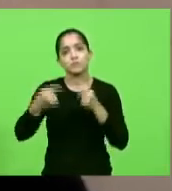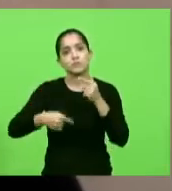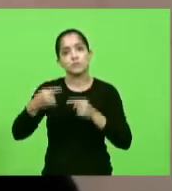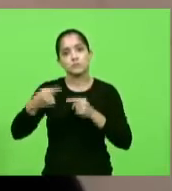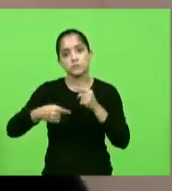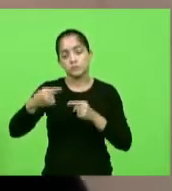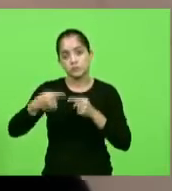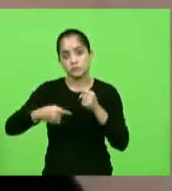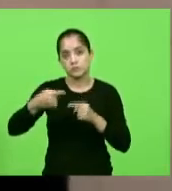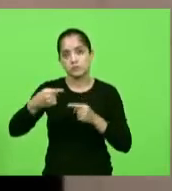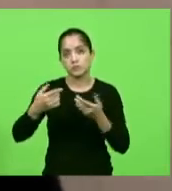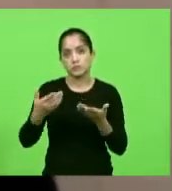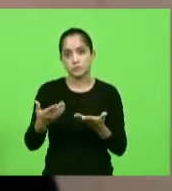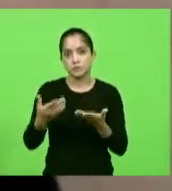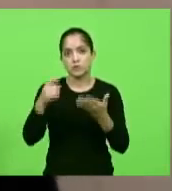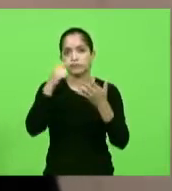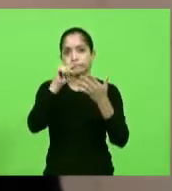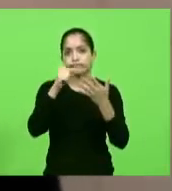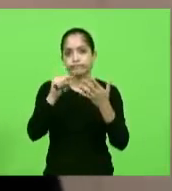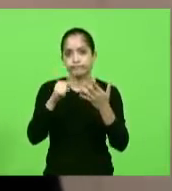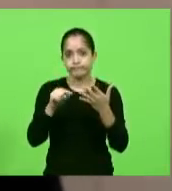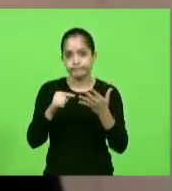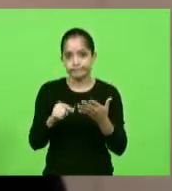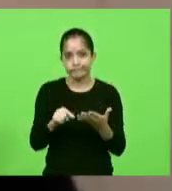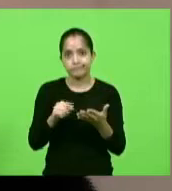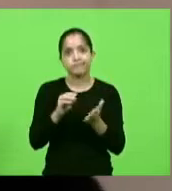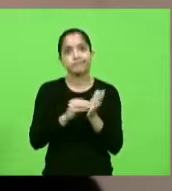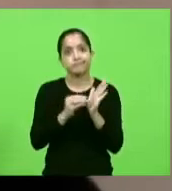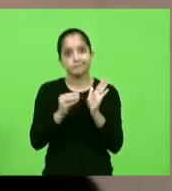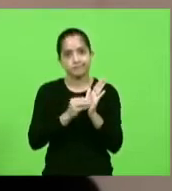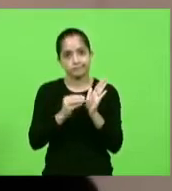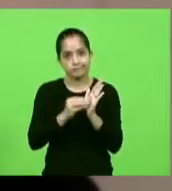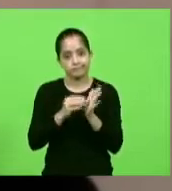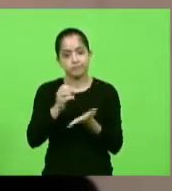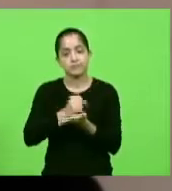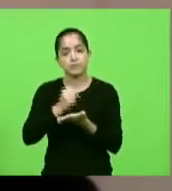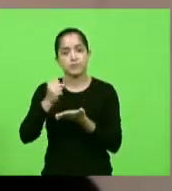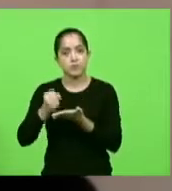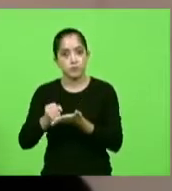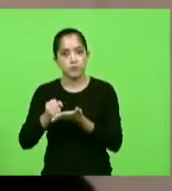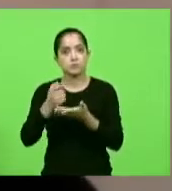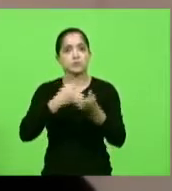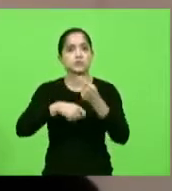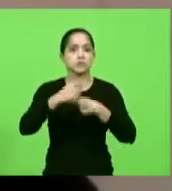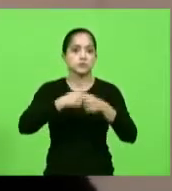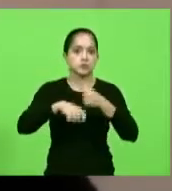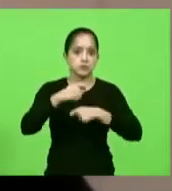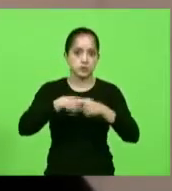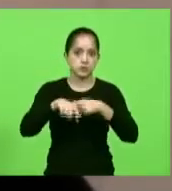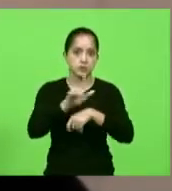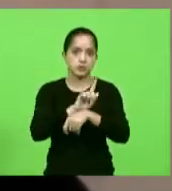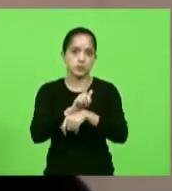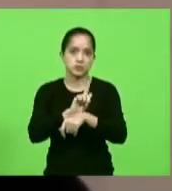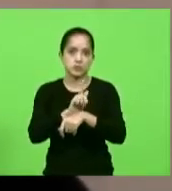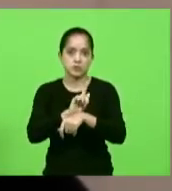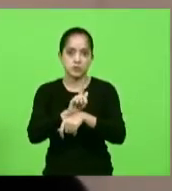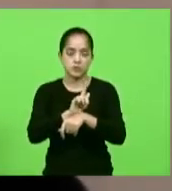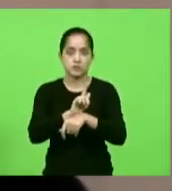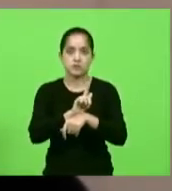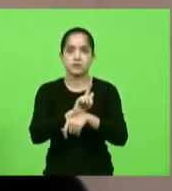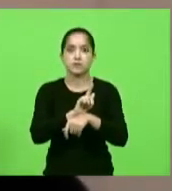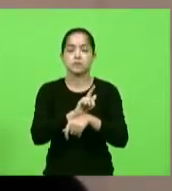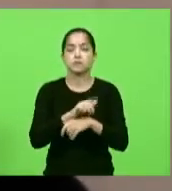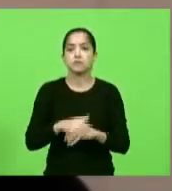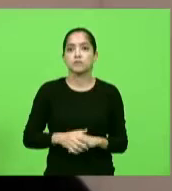os pontos que estão pendentes no contrato de gestão do SAMU, que é feito pela